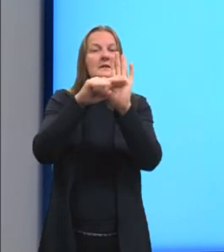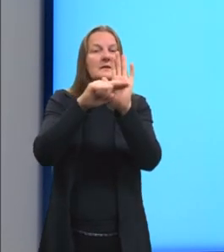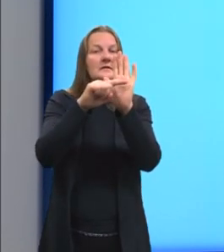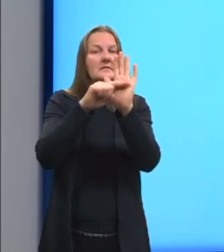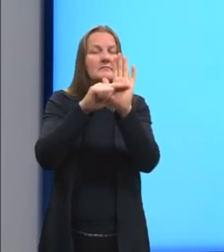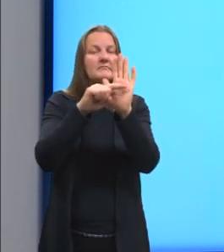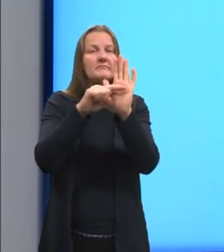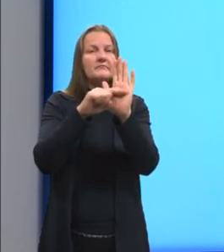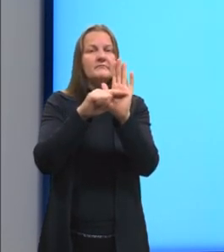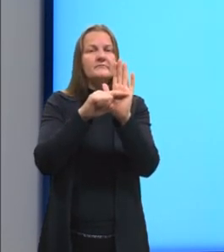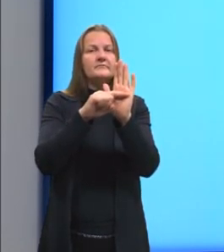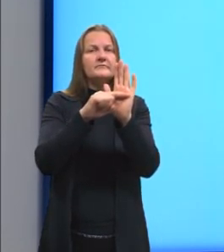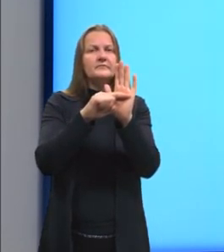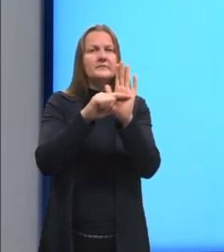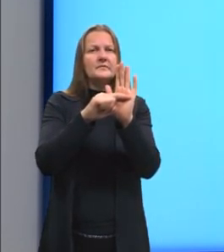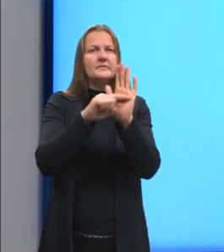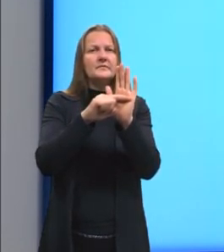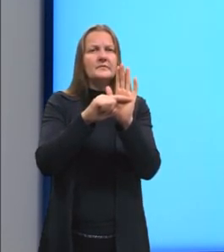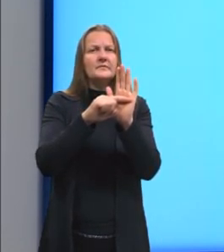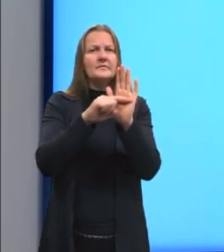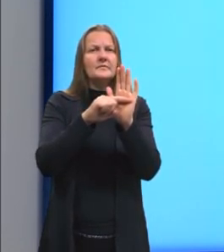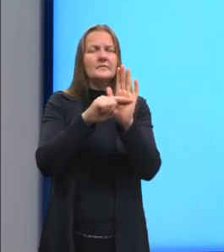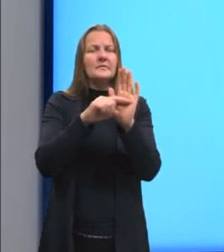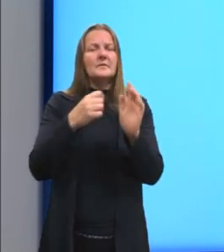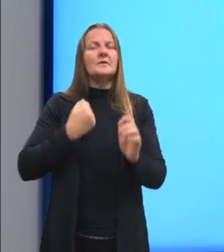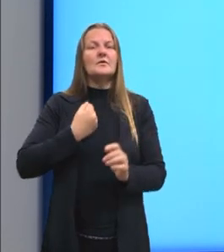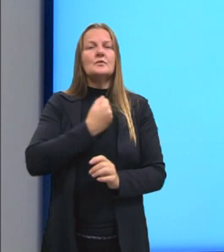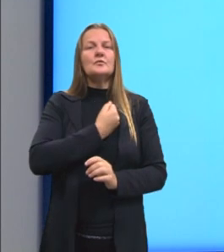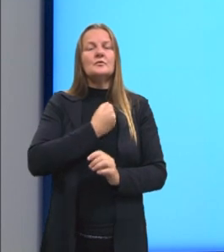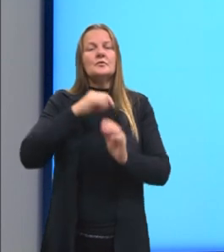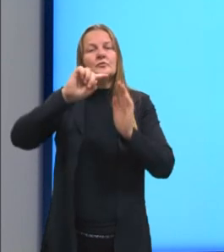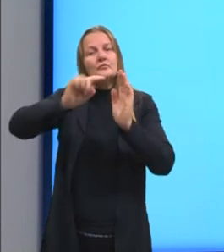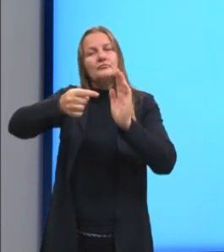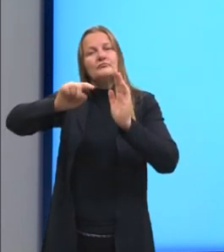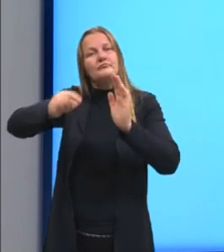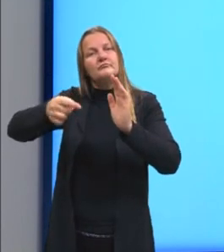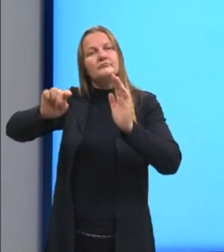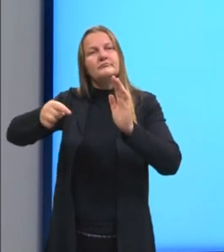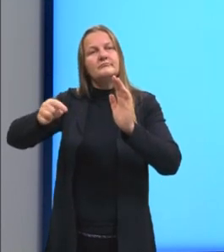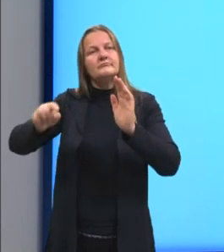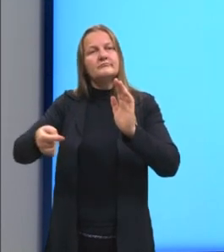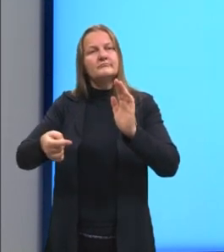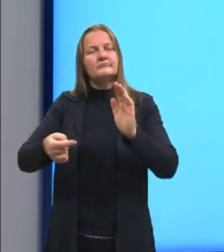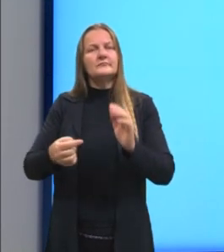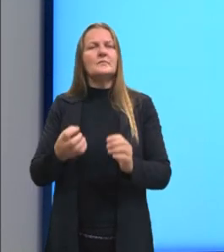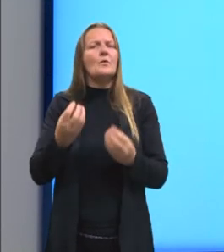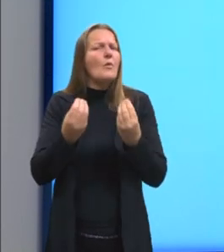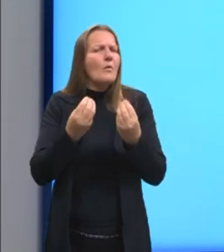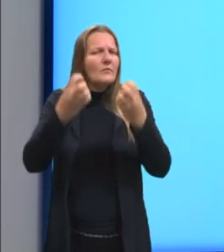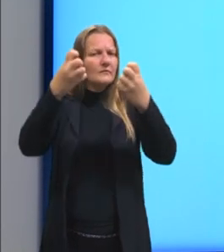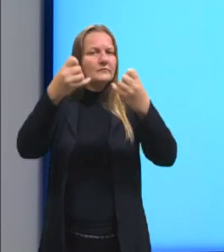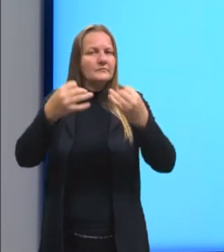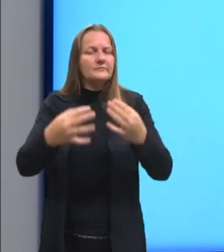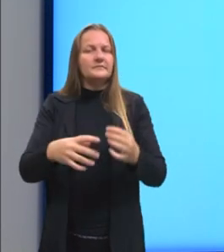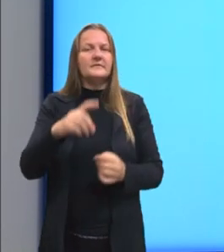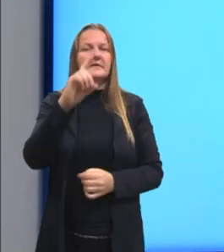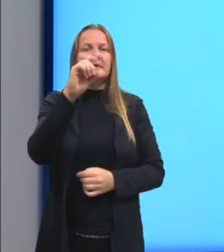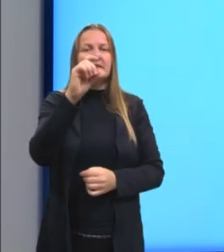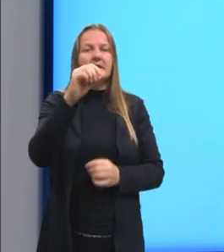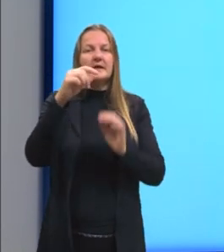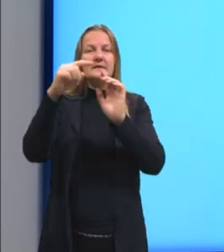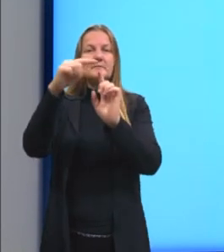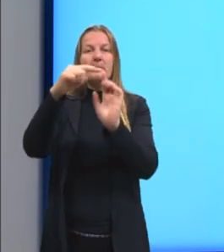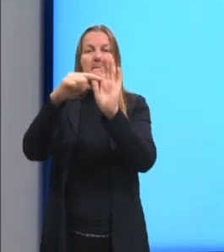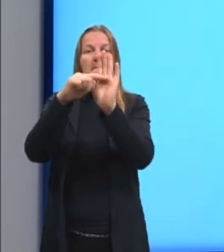negativo, ele indica o número de casas decimais. Como assim? 10 elevado a menos